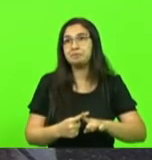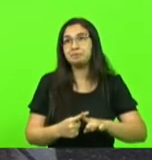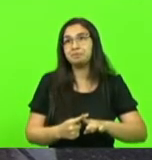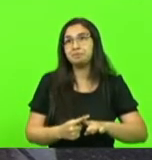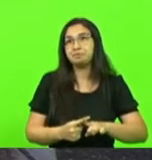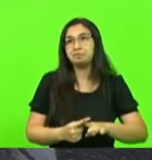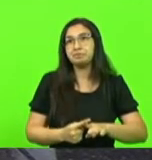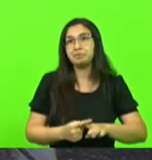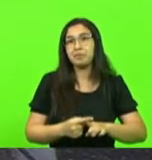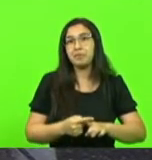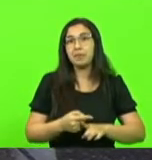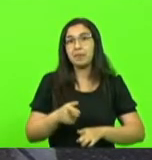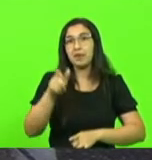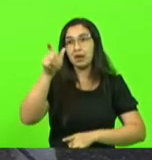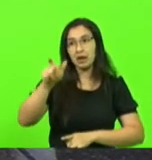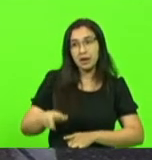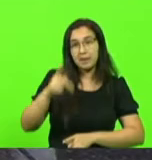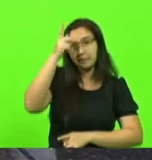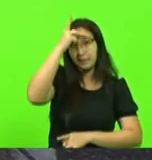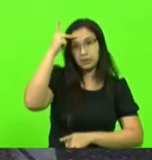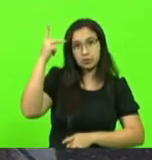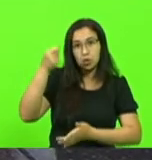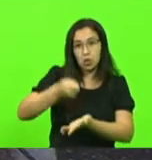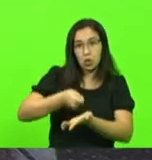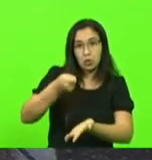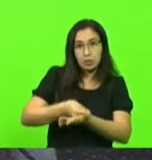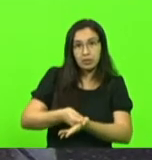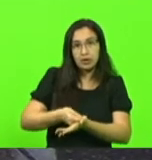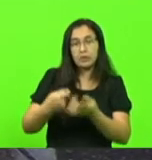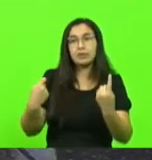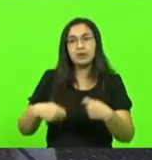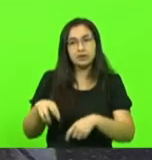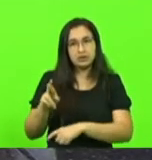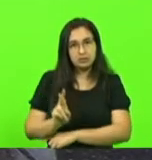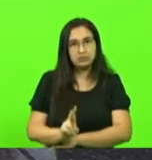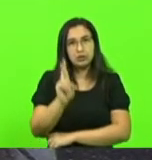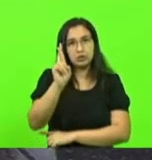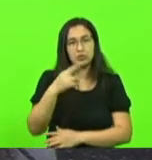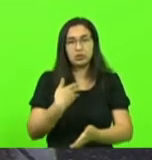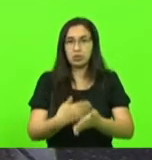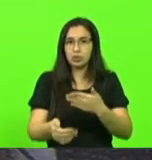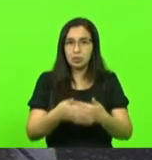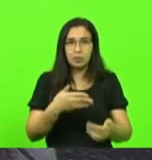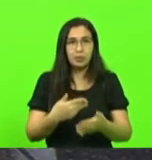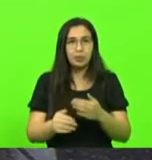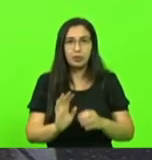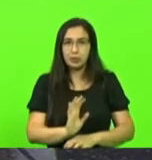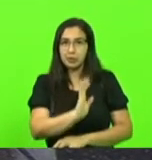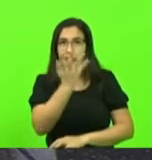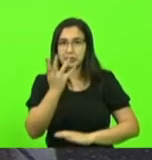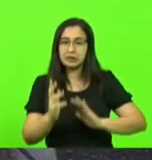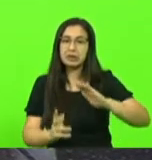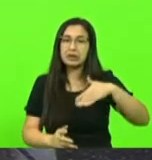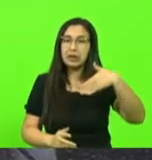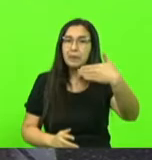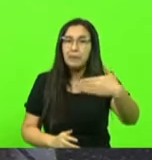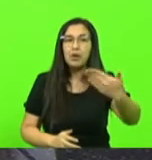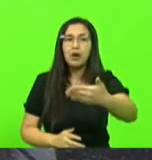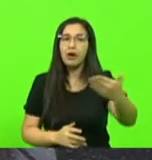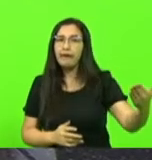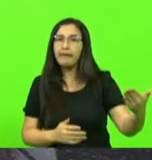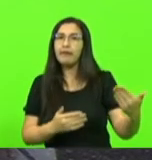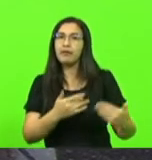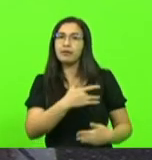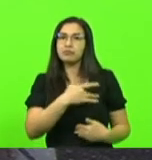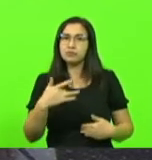quem obrigar tem que se responsabilizar por qualquer dano de saúde desta